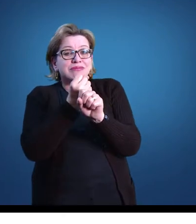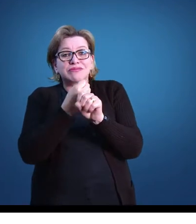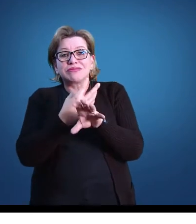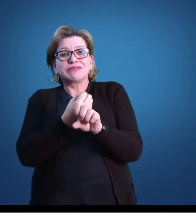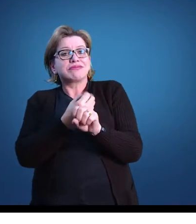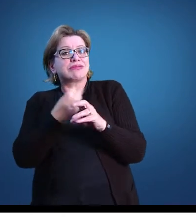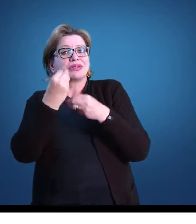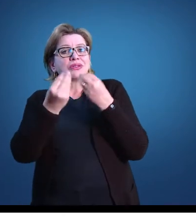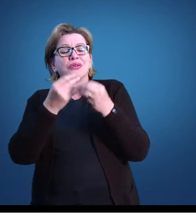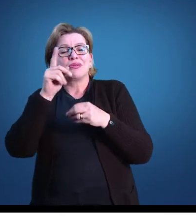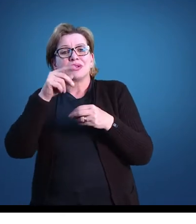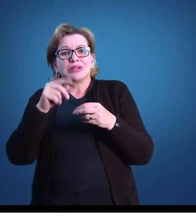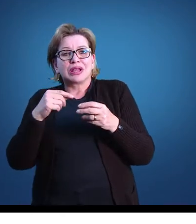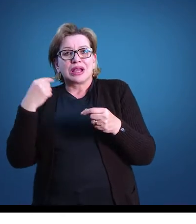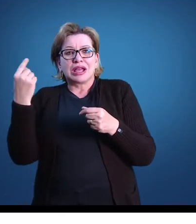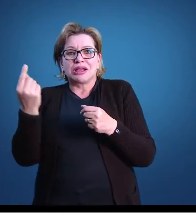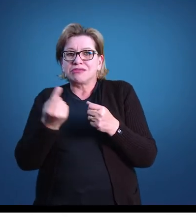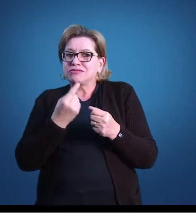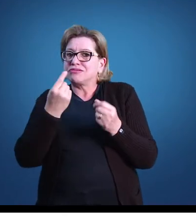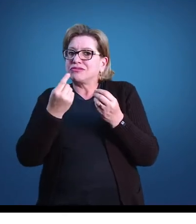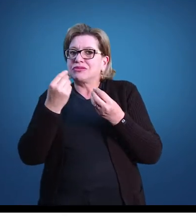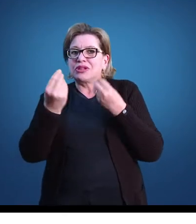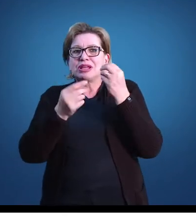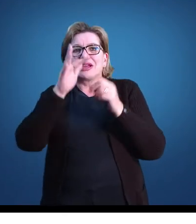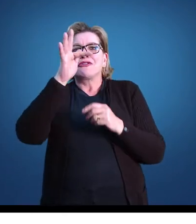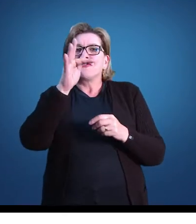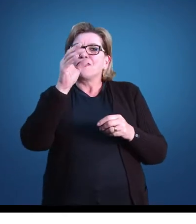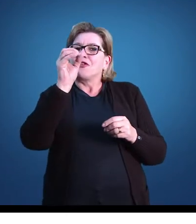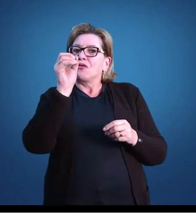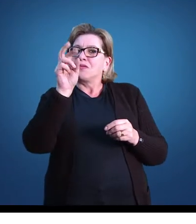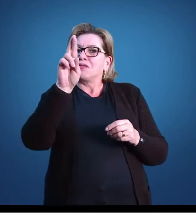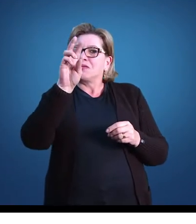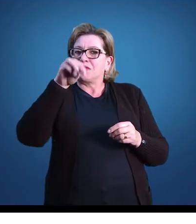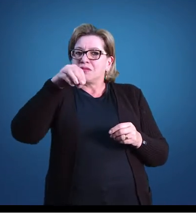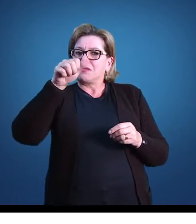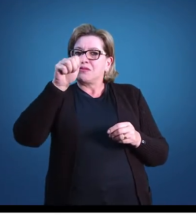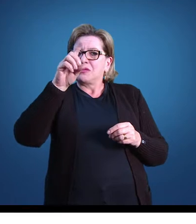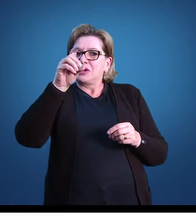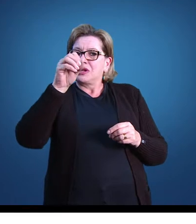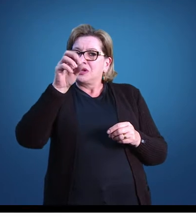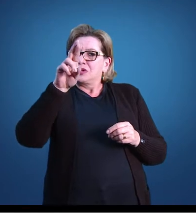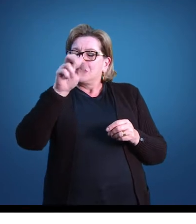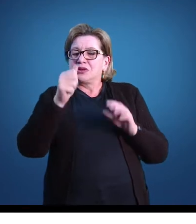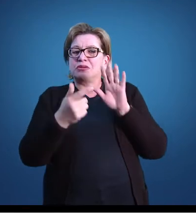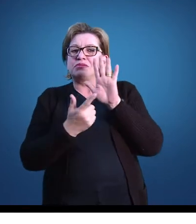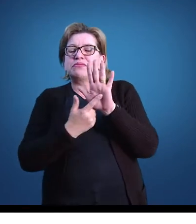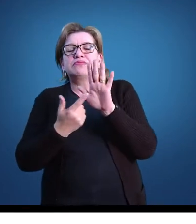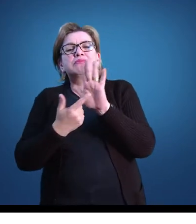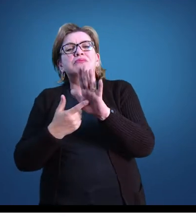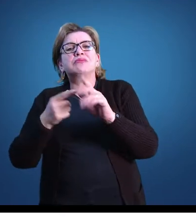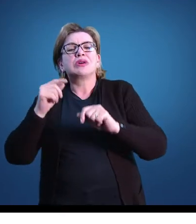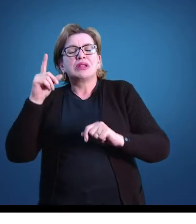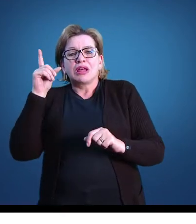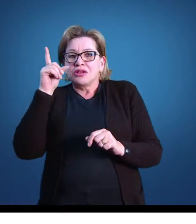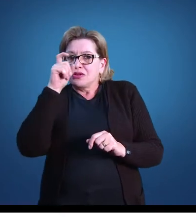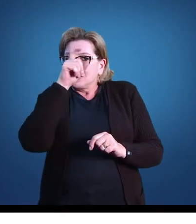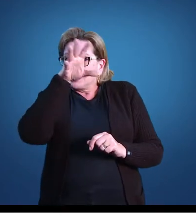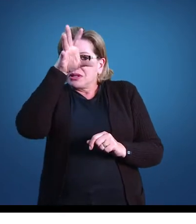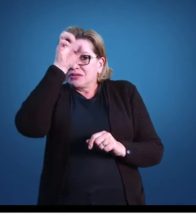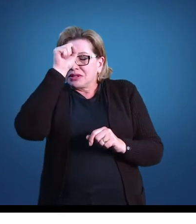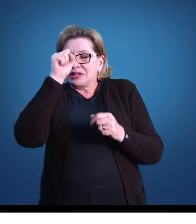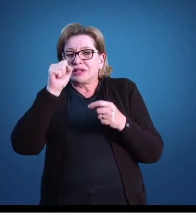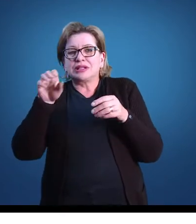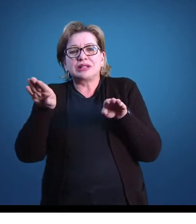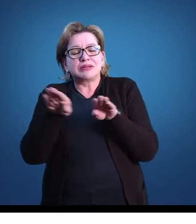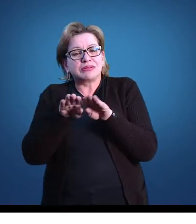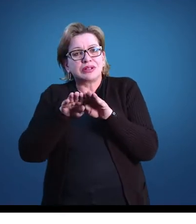e ela assume um papel, uma dimensão formadora. Ela contribui na compreensão da dificuldade de aprendizagem e faz com que os